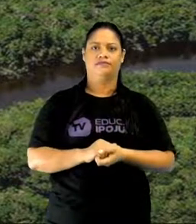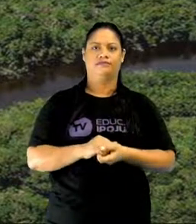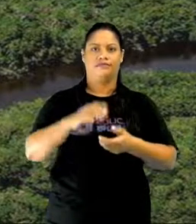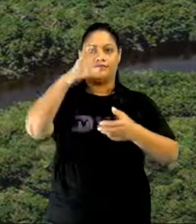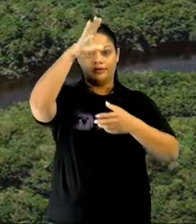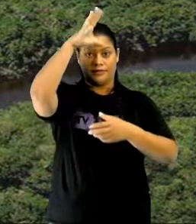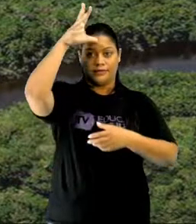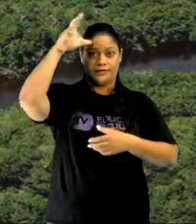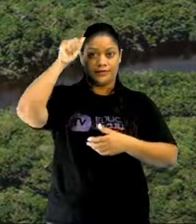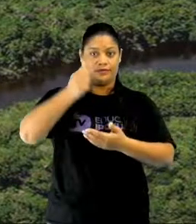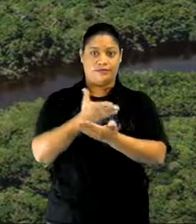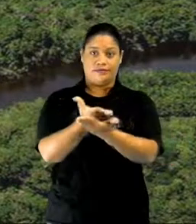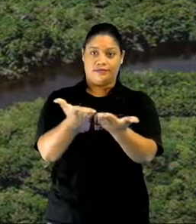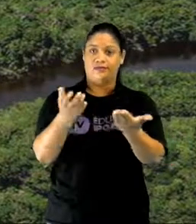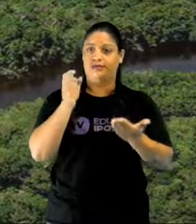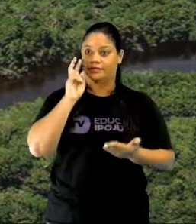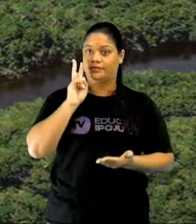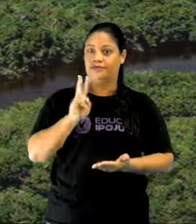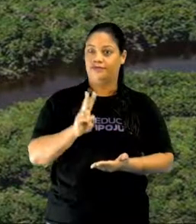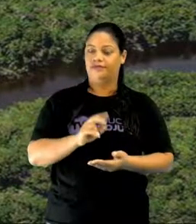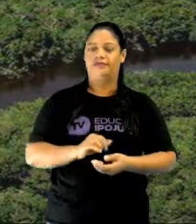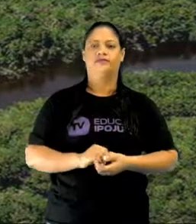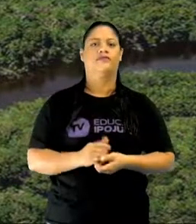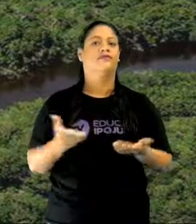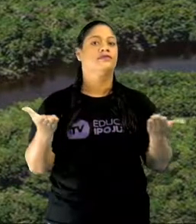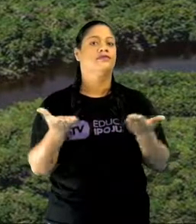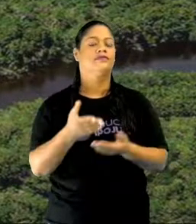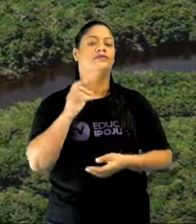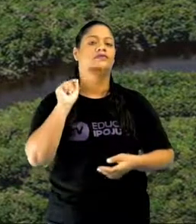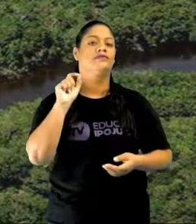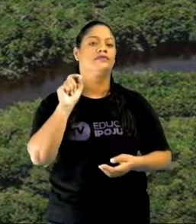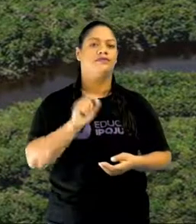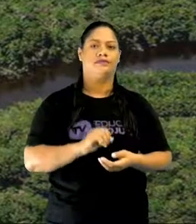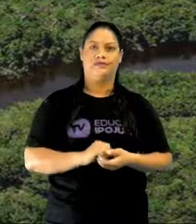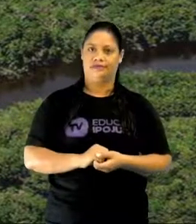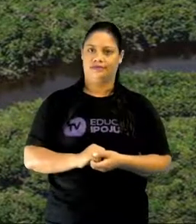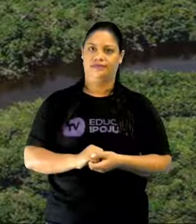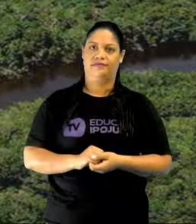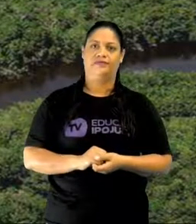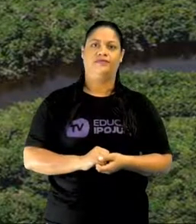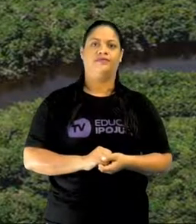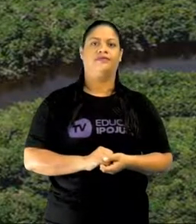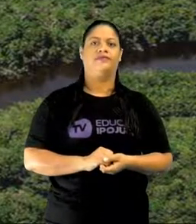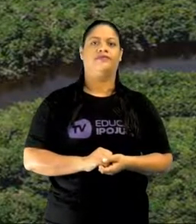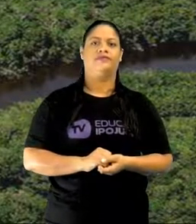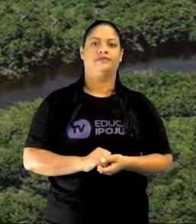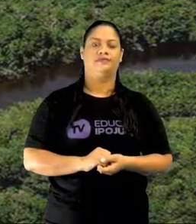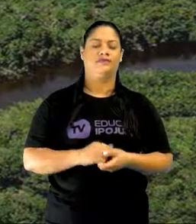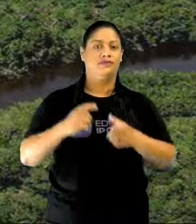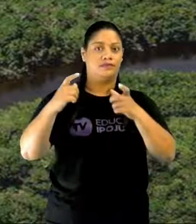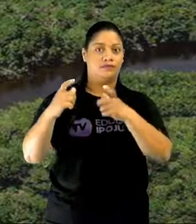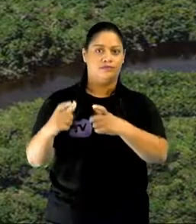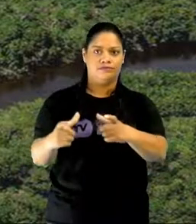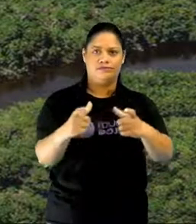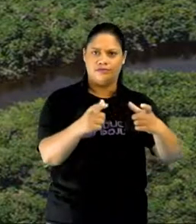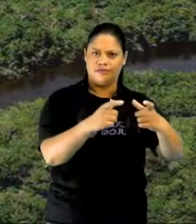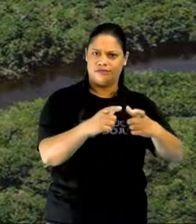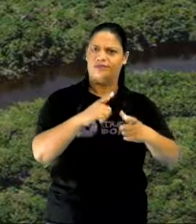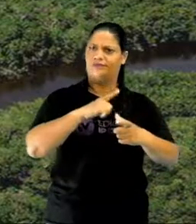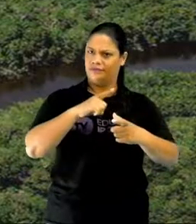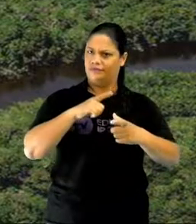para vocês darem uma olhada. E vamos ver agora o que é uma planície. As áreas de planície